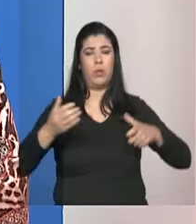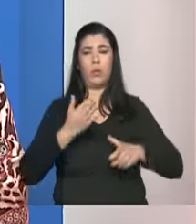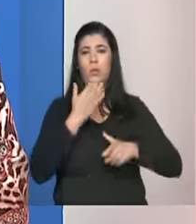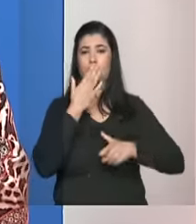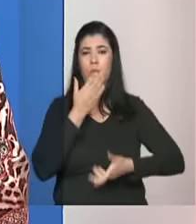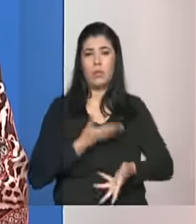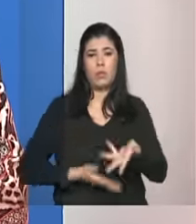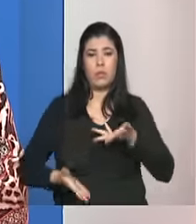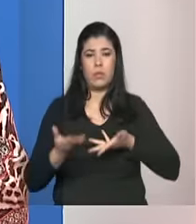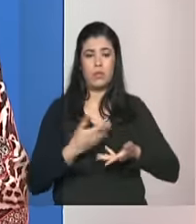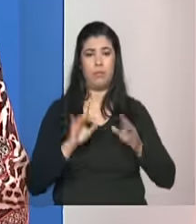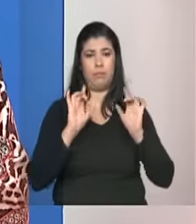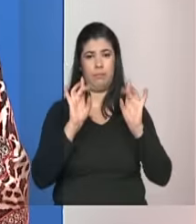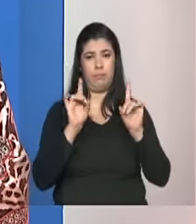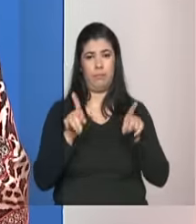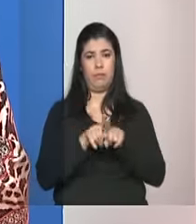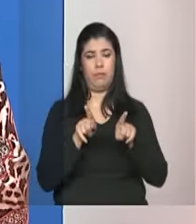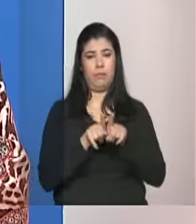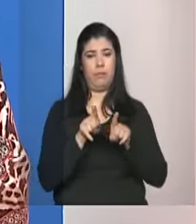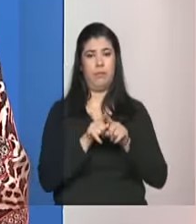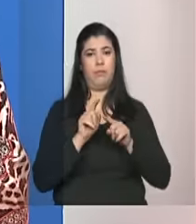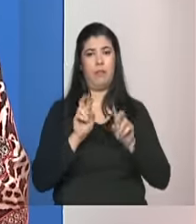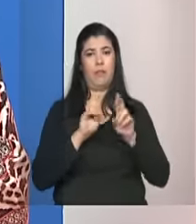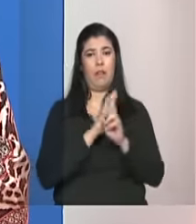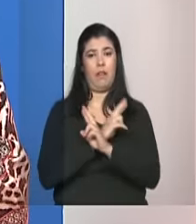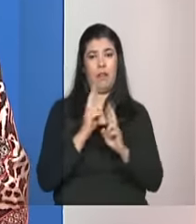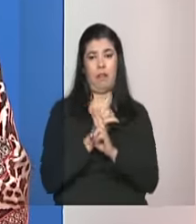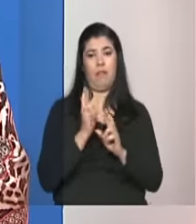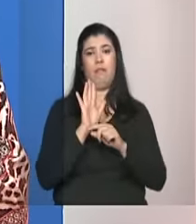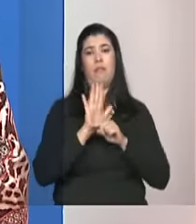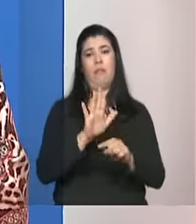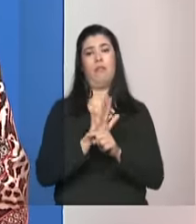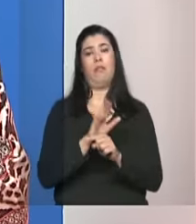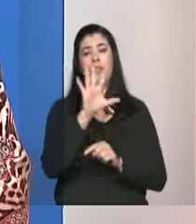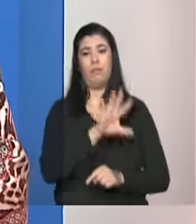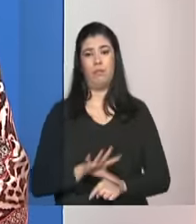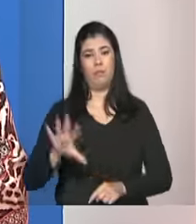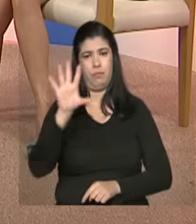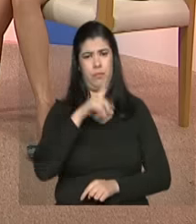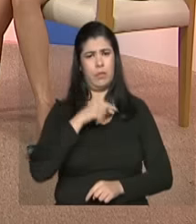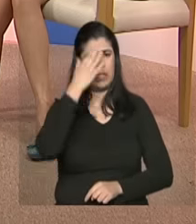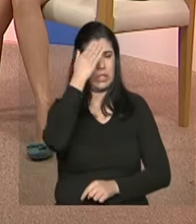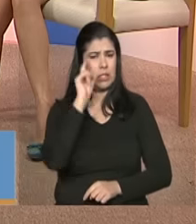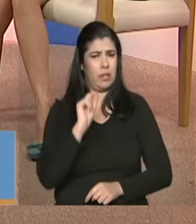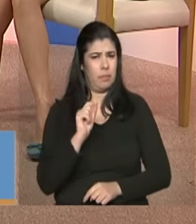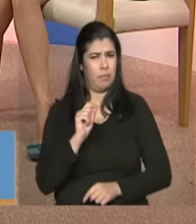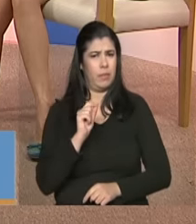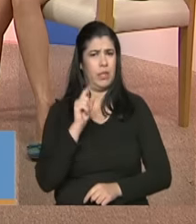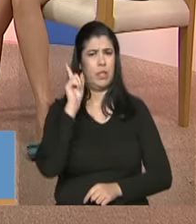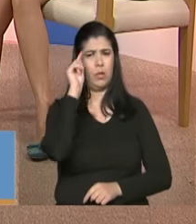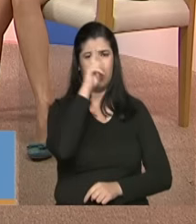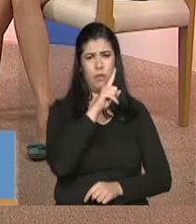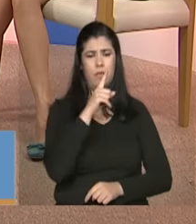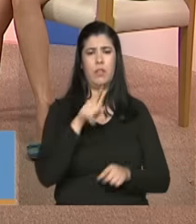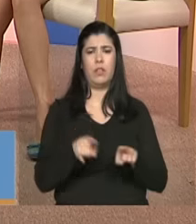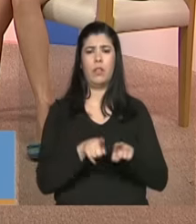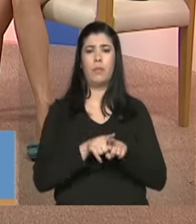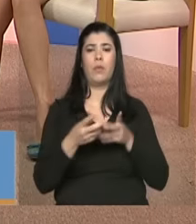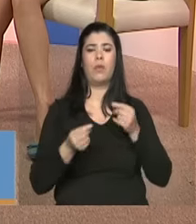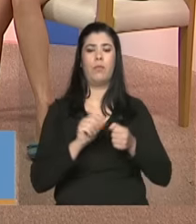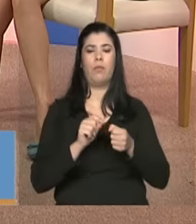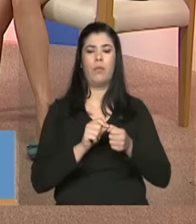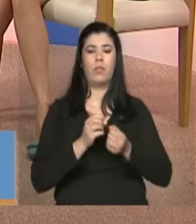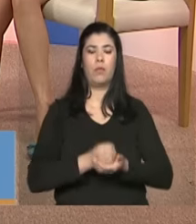rede de assistência como um todo e ciente de que o grande desafio é qualificar essa oferta quando a gente fala